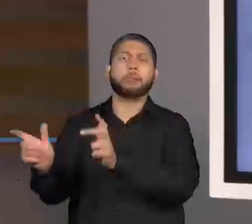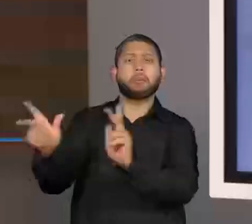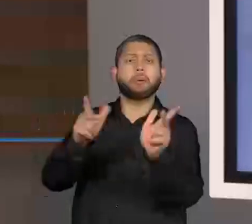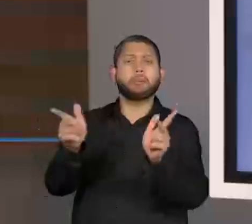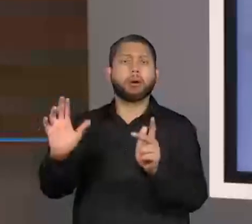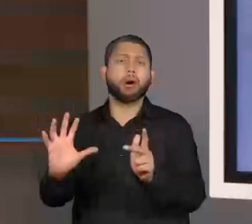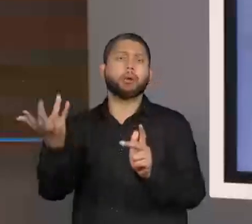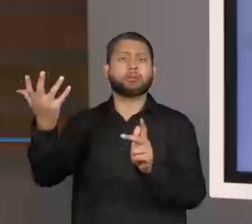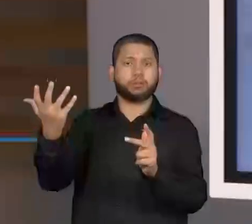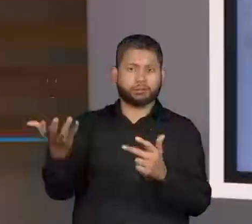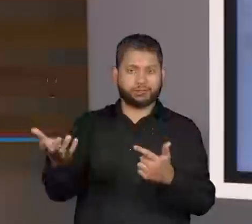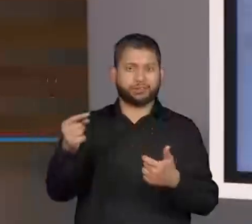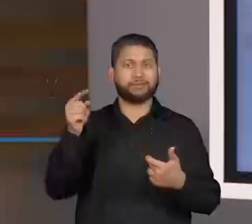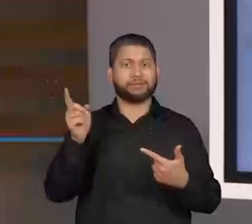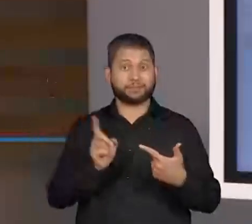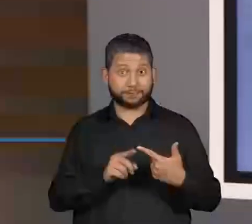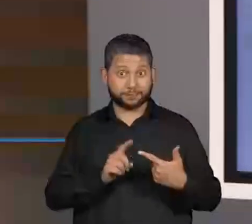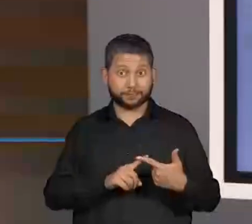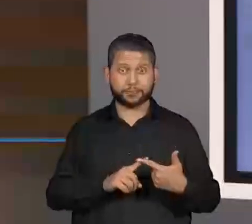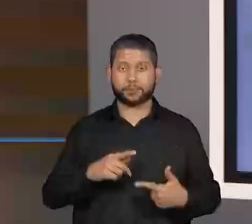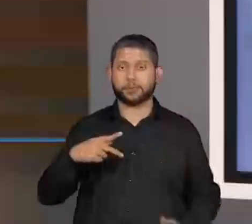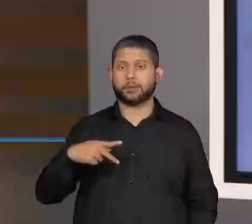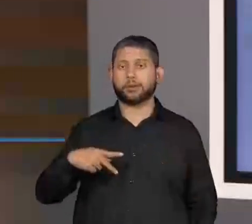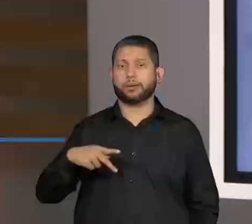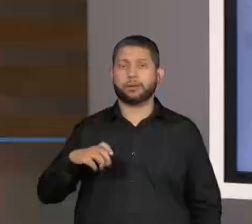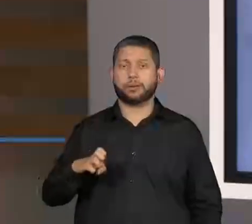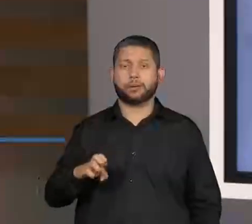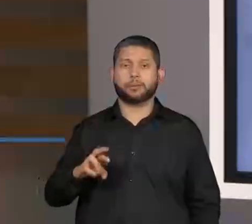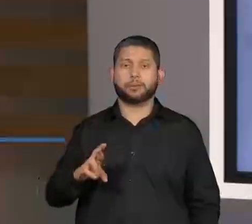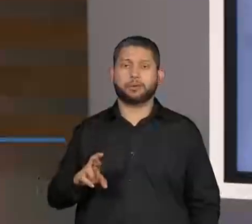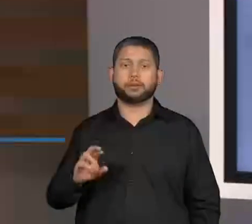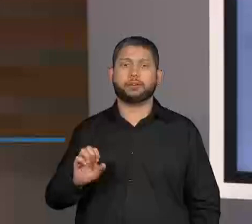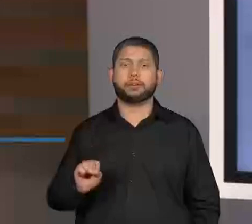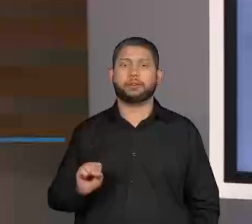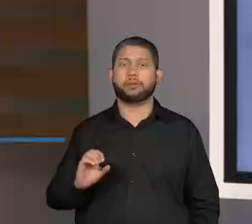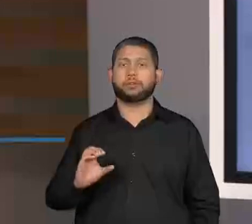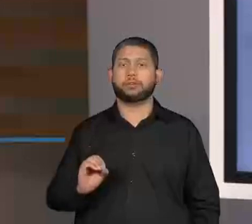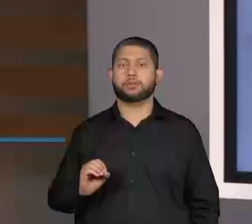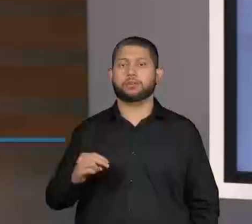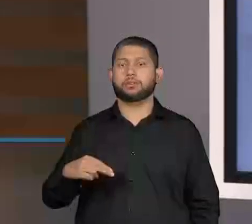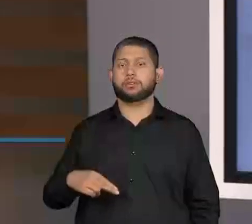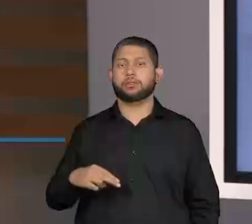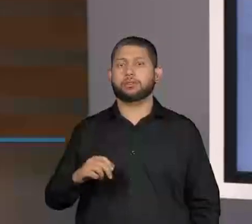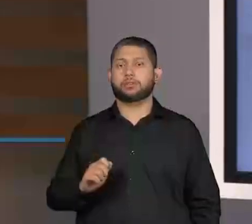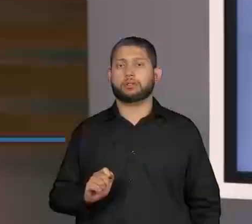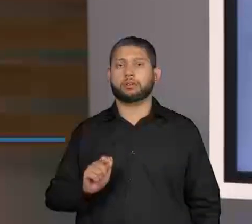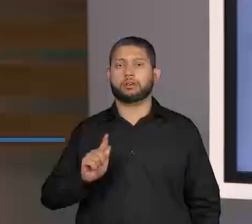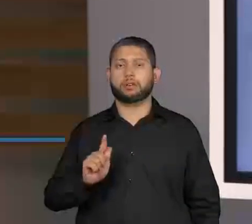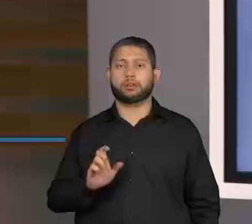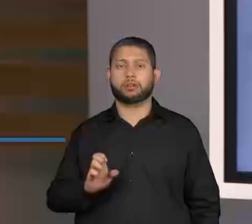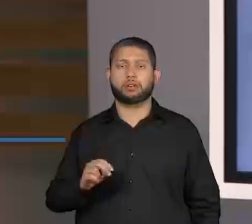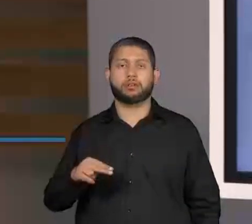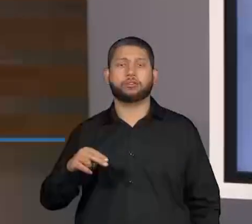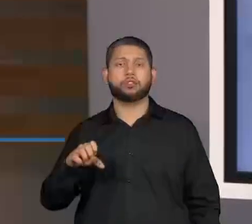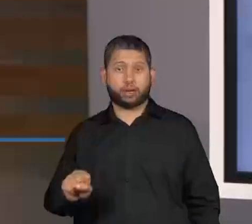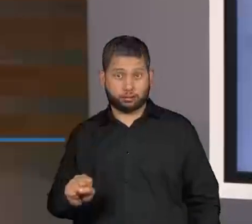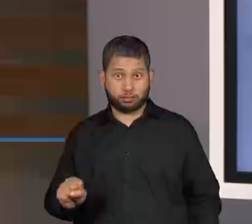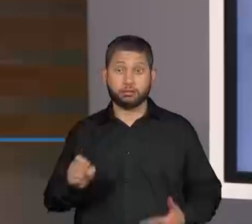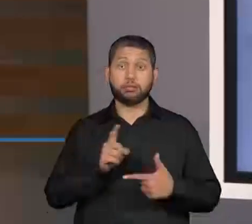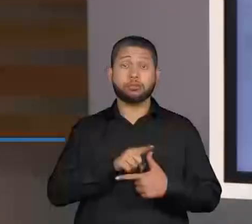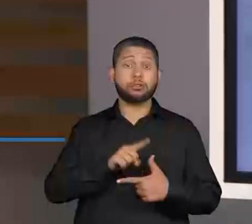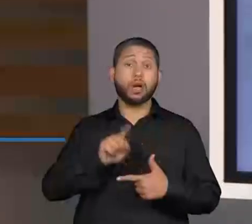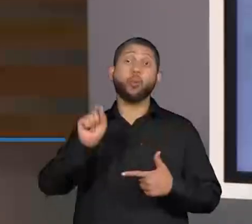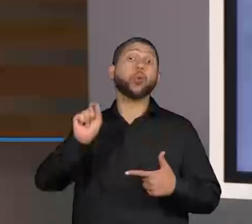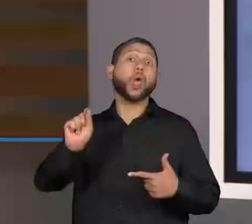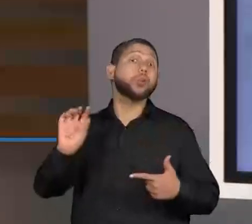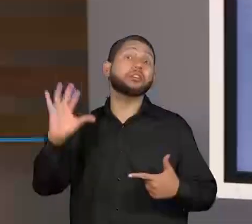fatos comecem a acontecer na história. Então, toda história precisa ter fatos, certo? Algo precisa acontecer para que a gente